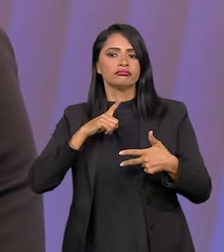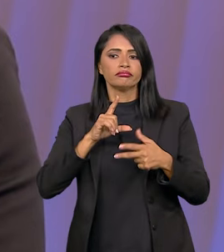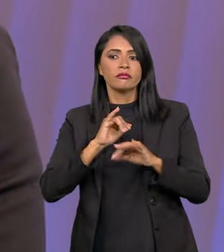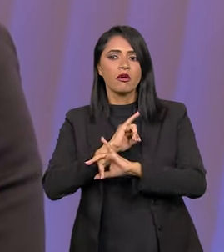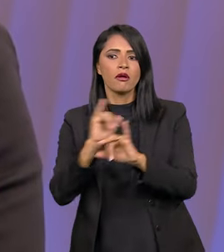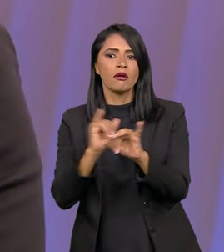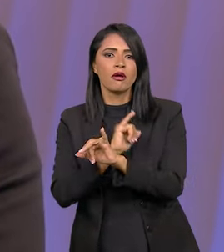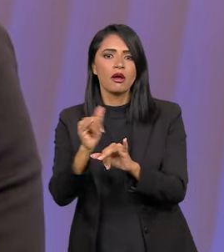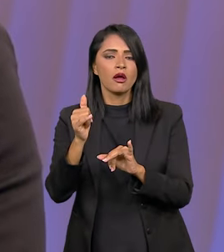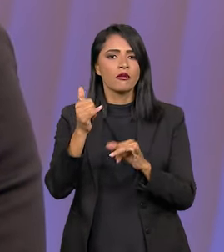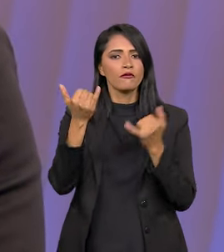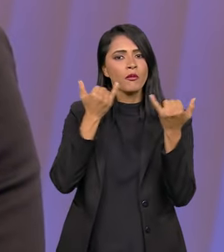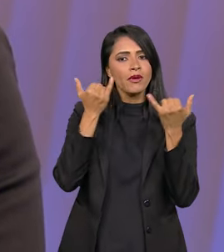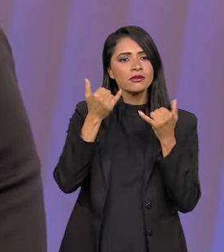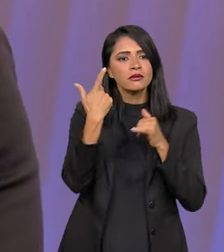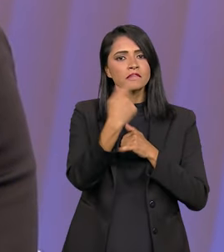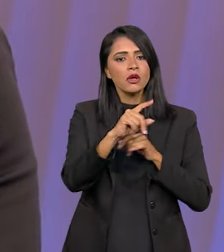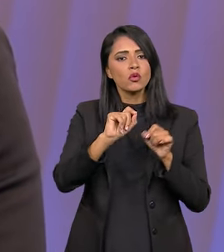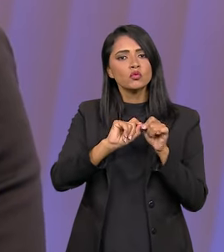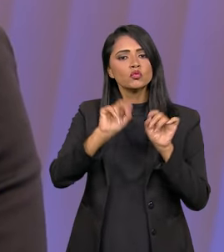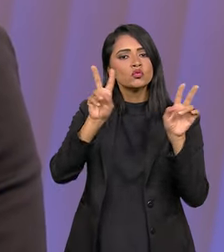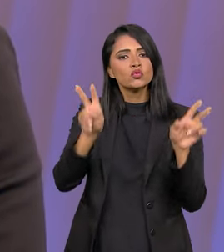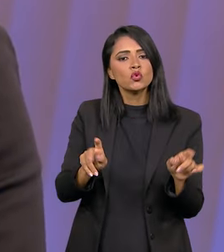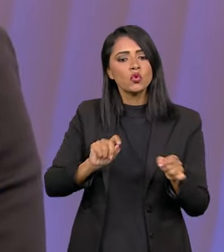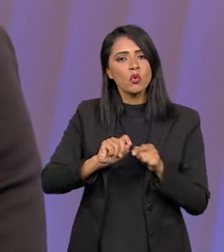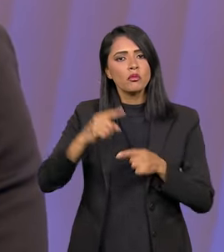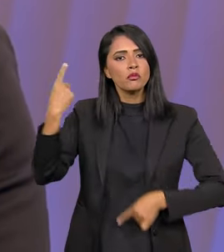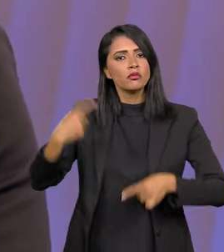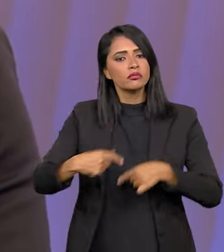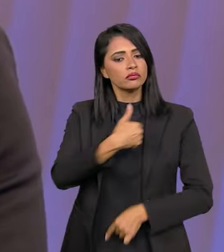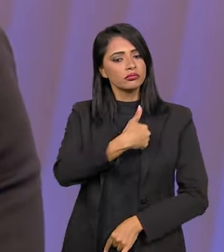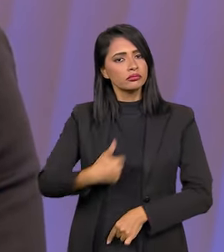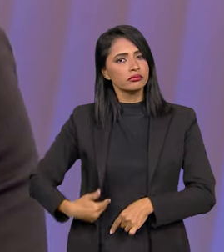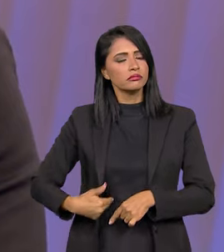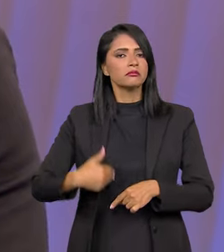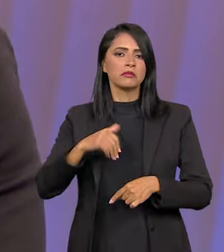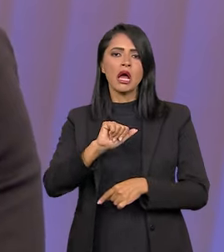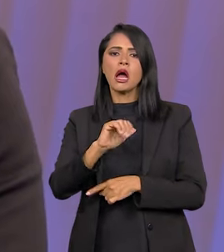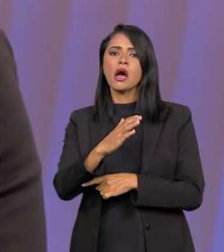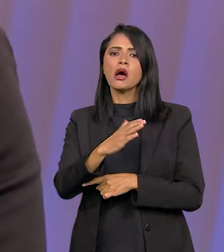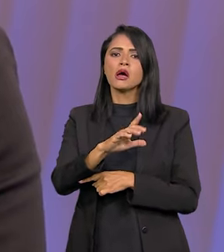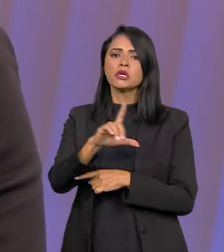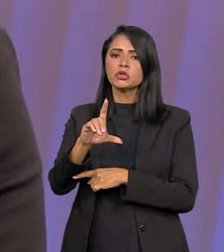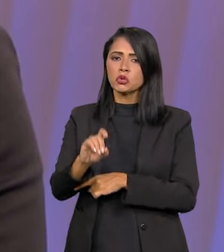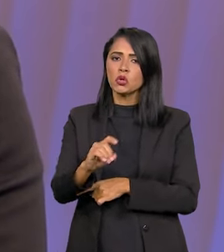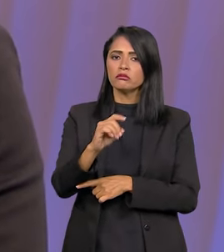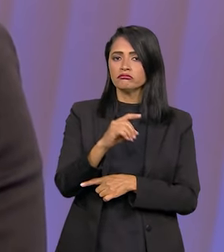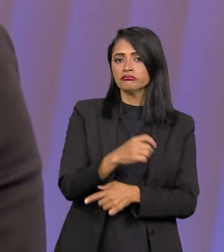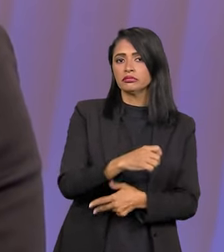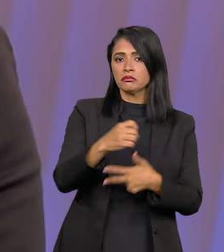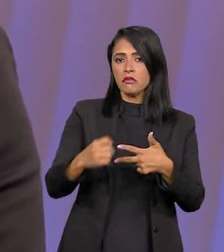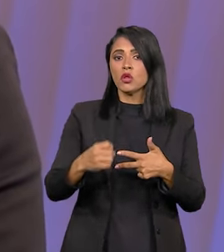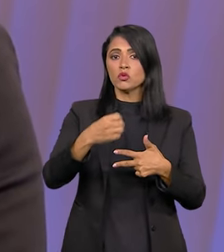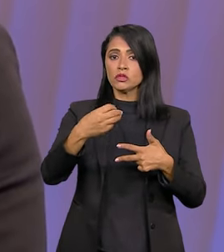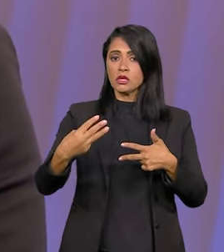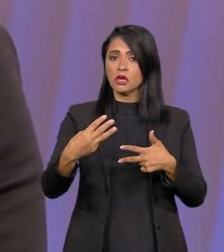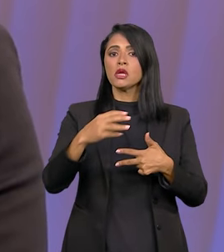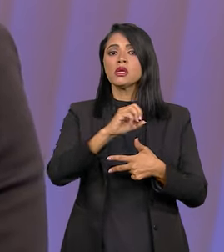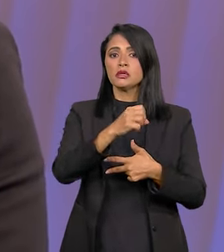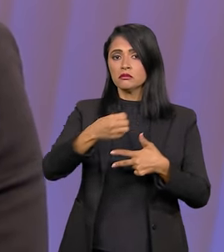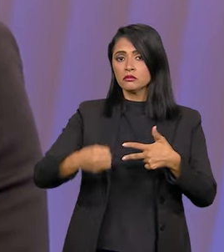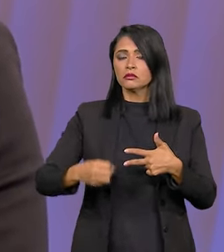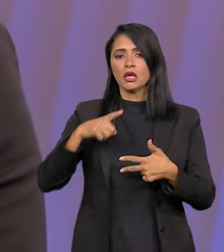e judiciário, transmite à população as suas ações de políticas públicas, ações que são efetivadas por esses três